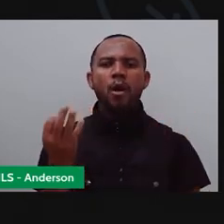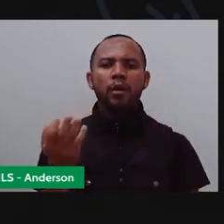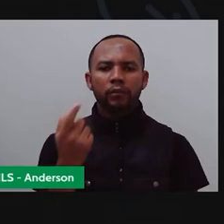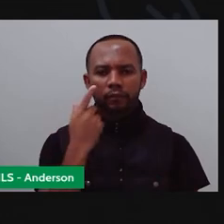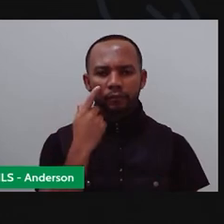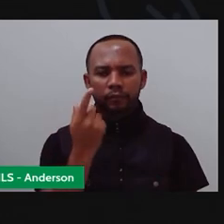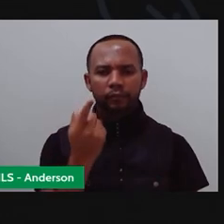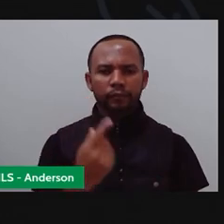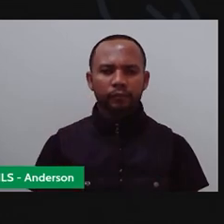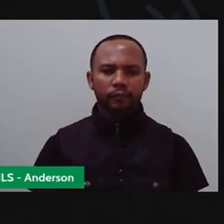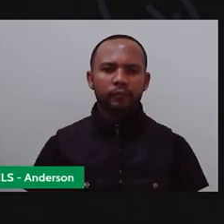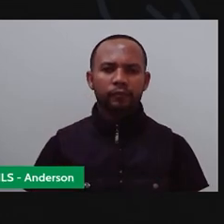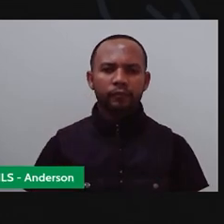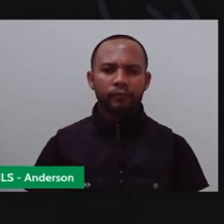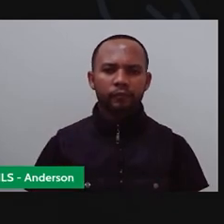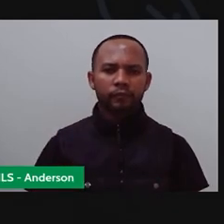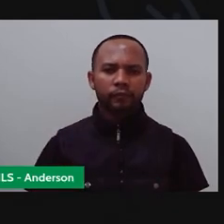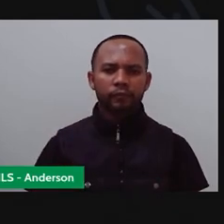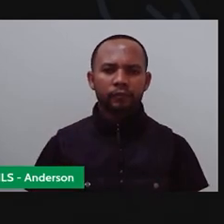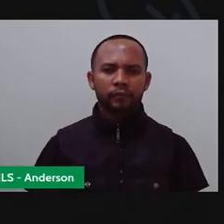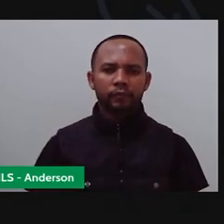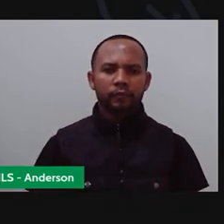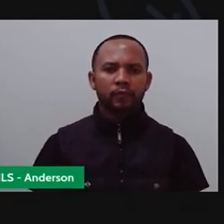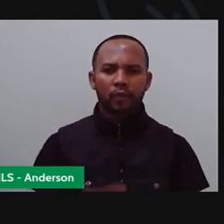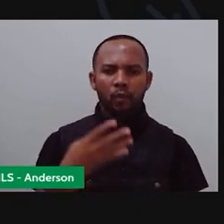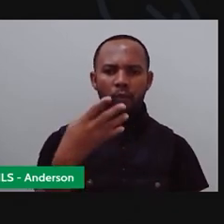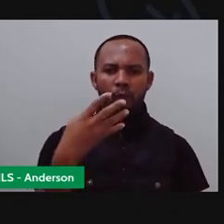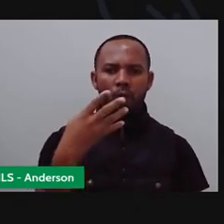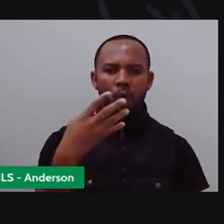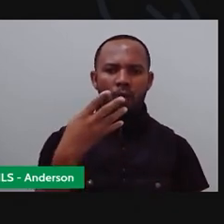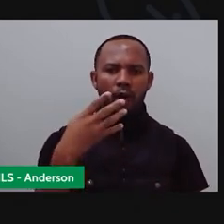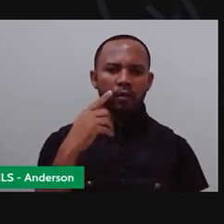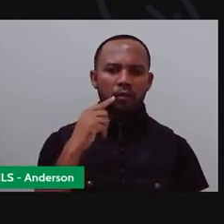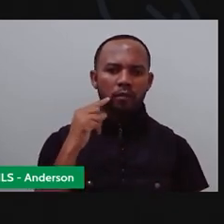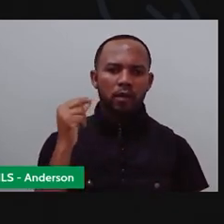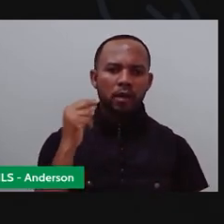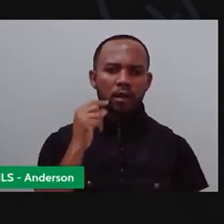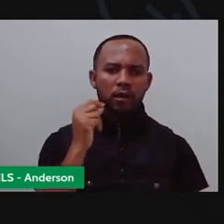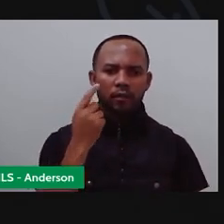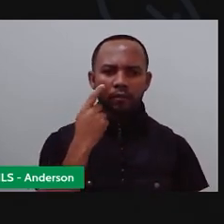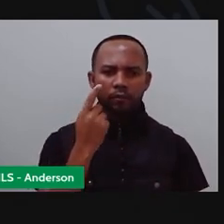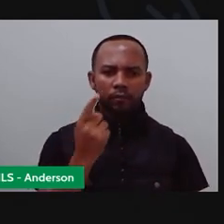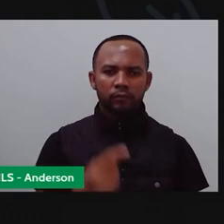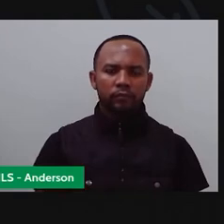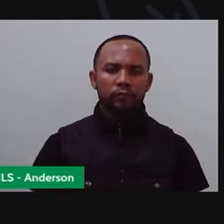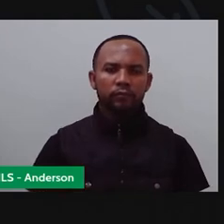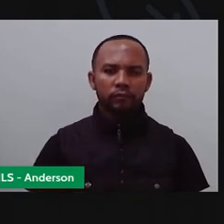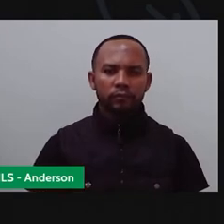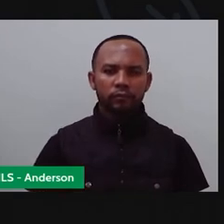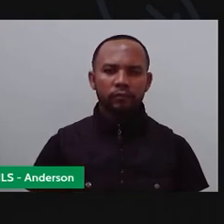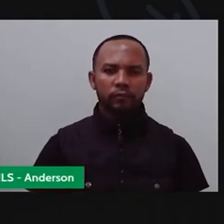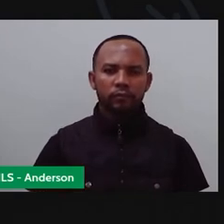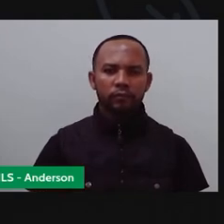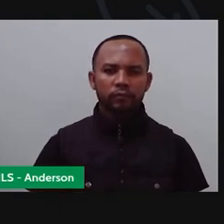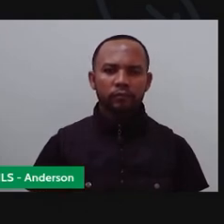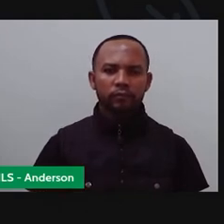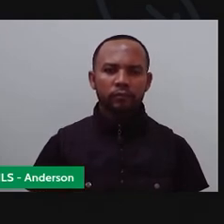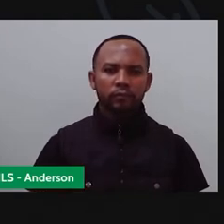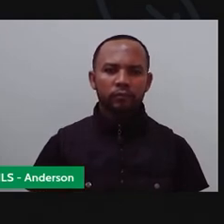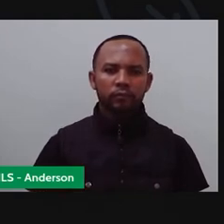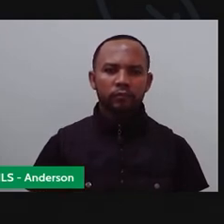quantos foram de gato? Gato. Foram quatro. Vou pegar o amarelo que tá logo aqui em cima, tá? Pra fazer os gatos, ó.